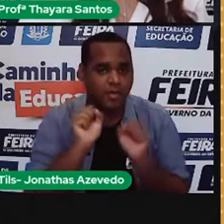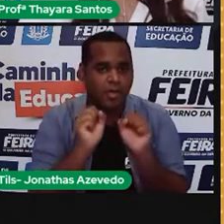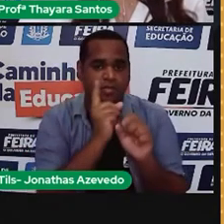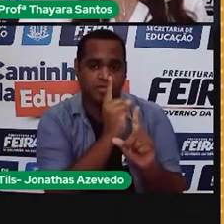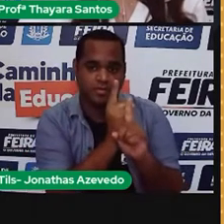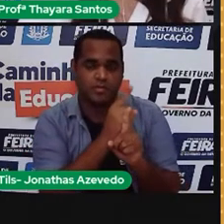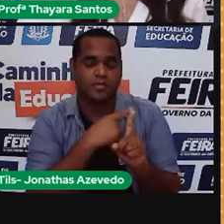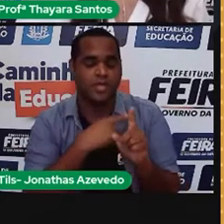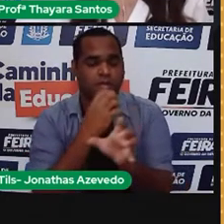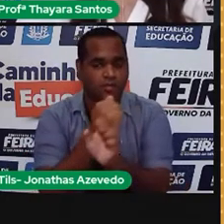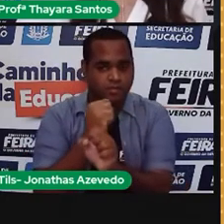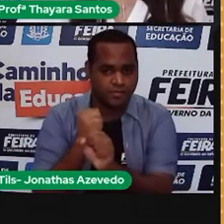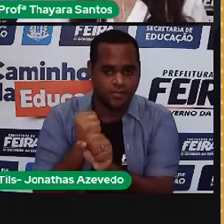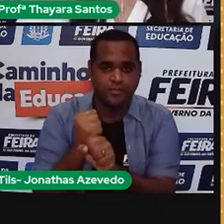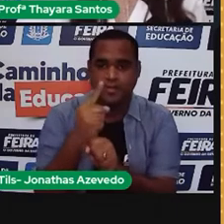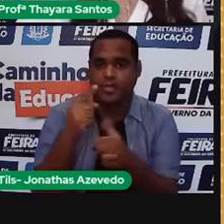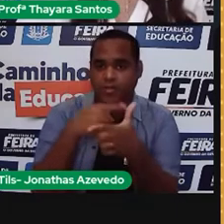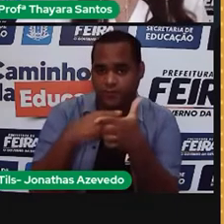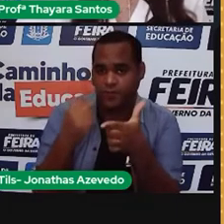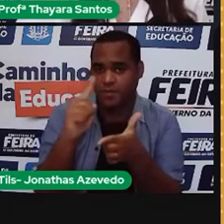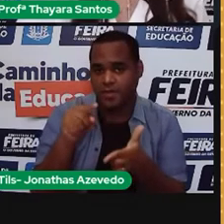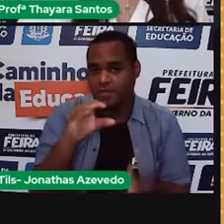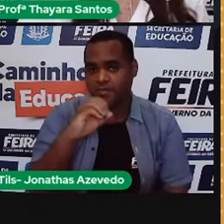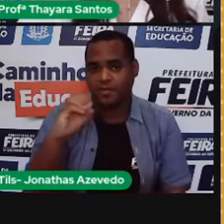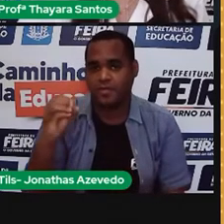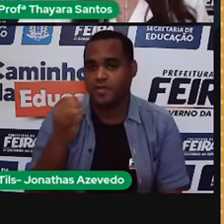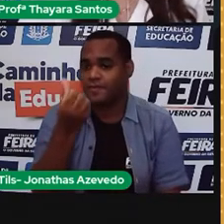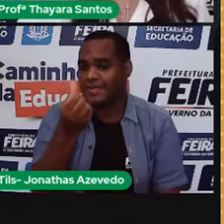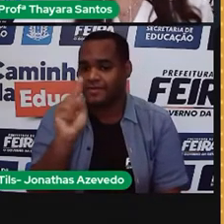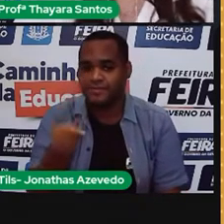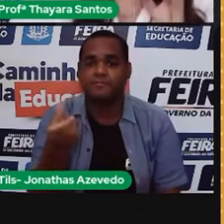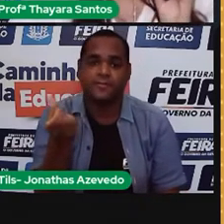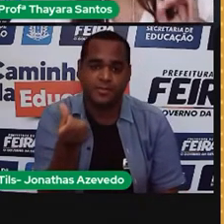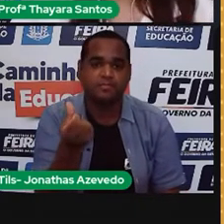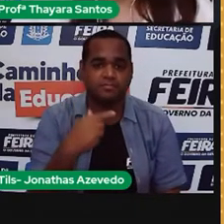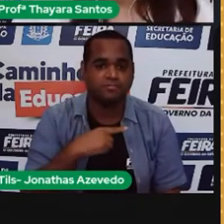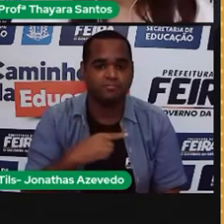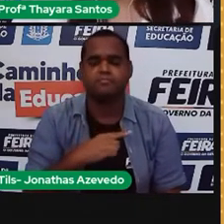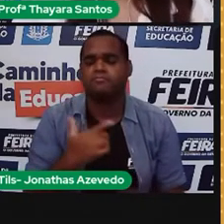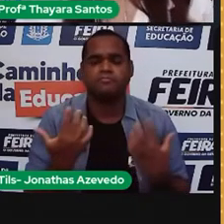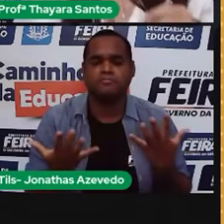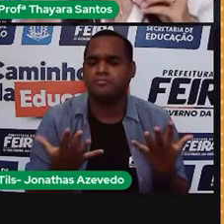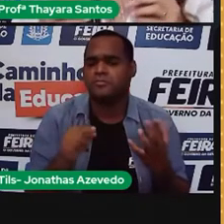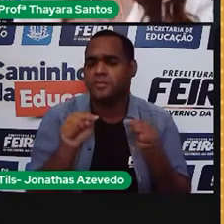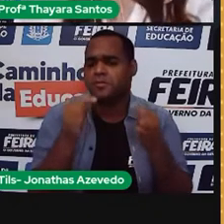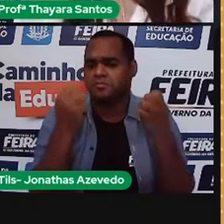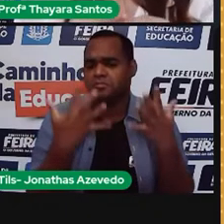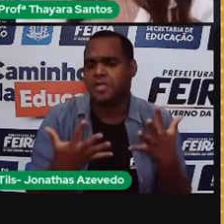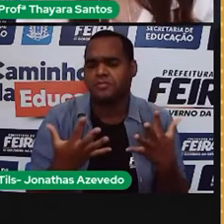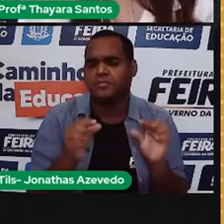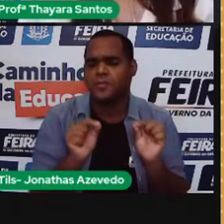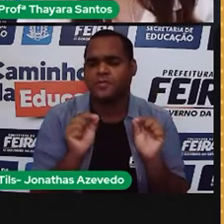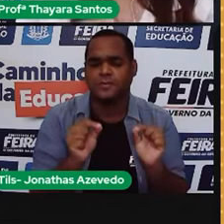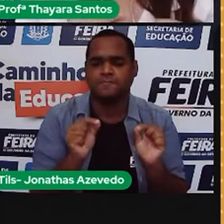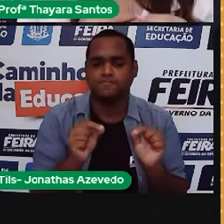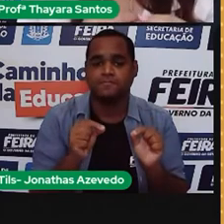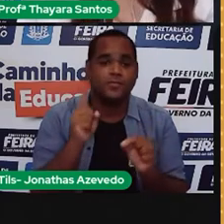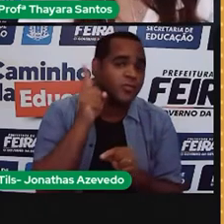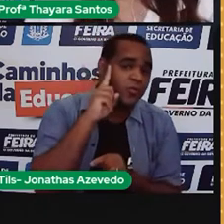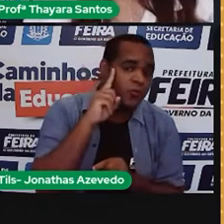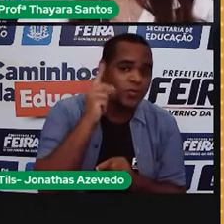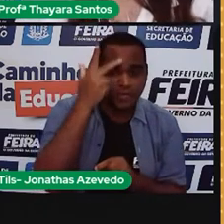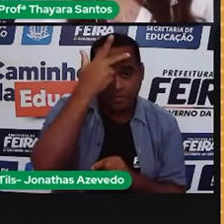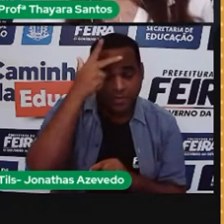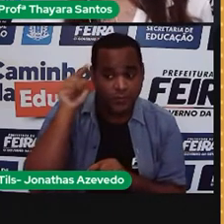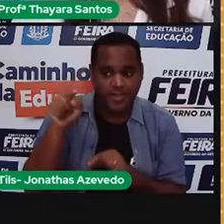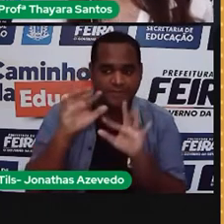nessa continha aqui, dividir por mil, que deu 6,6. Isso quer dizer que todos os dias essa